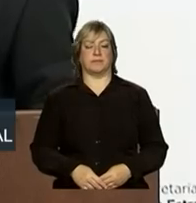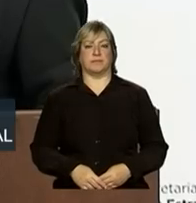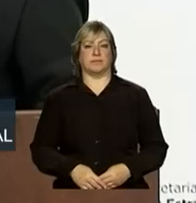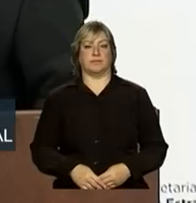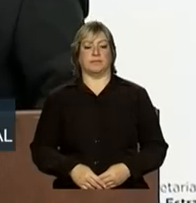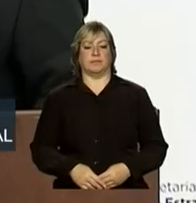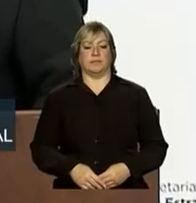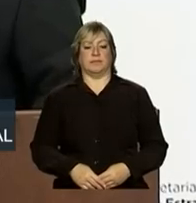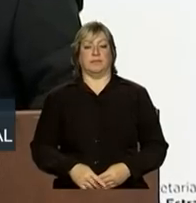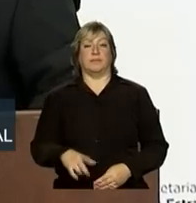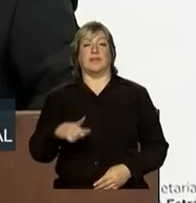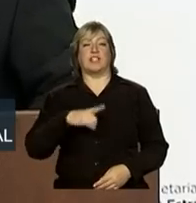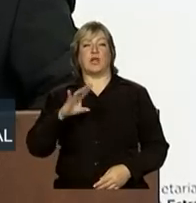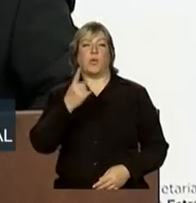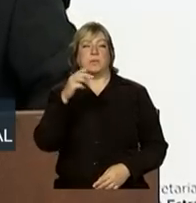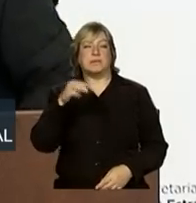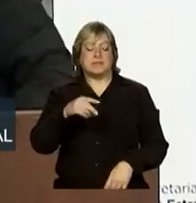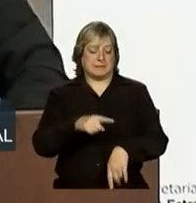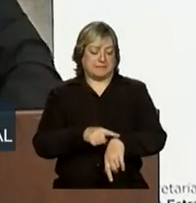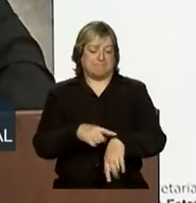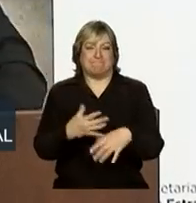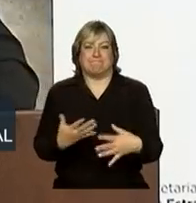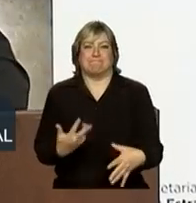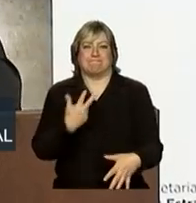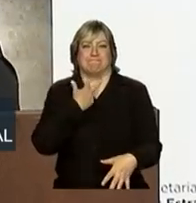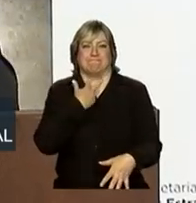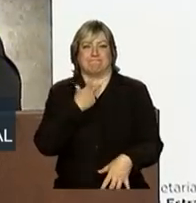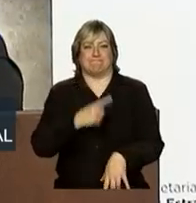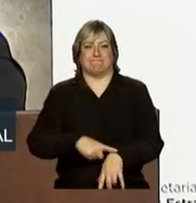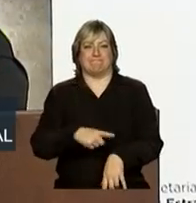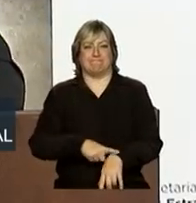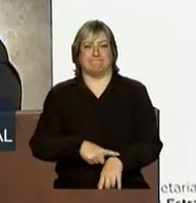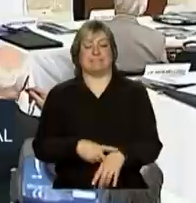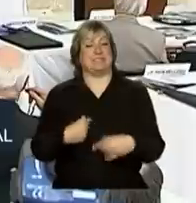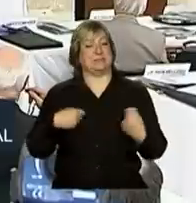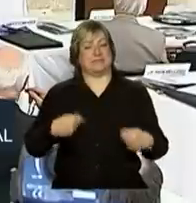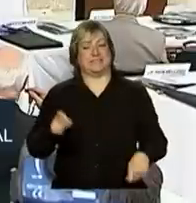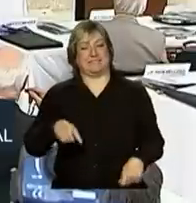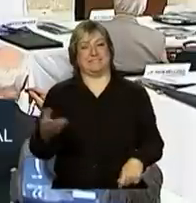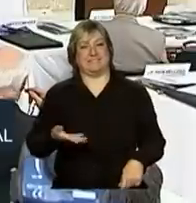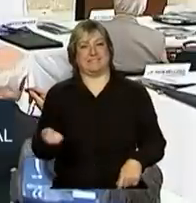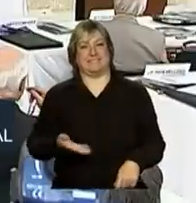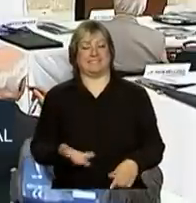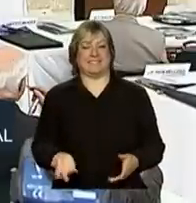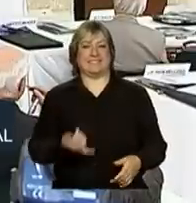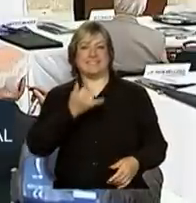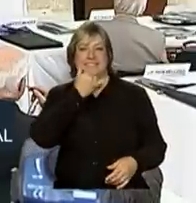Ministro, tem só mais um minuto. Está vendo? Eu devia ter acelerado no começo.